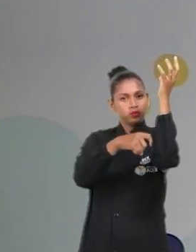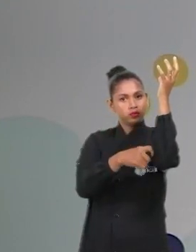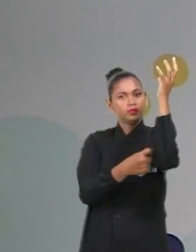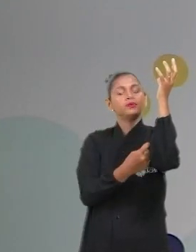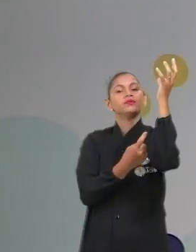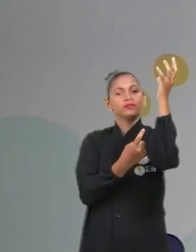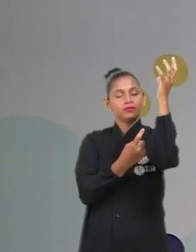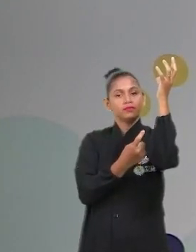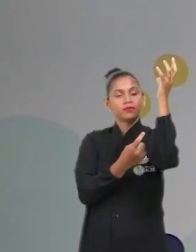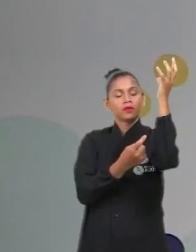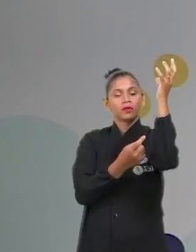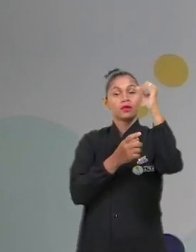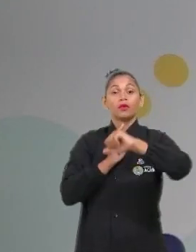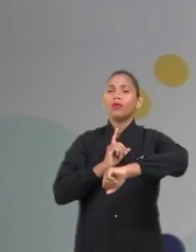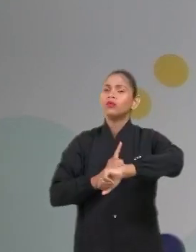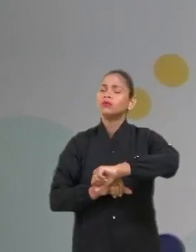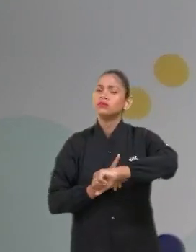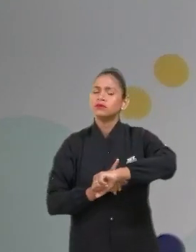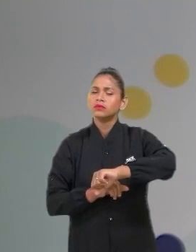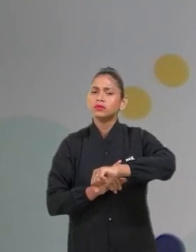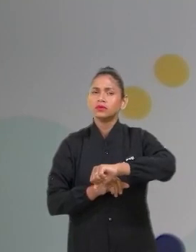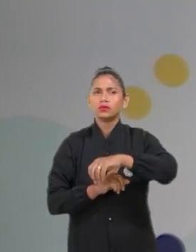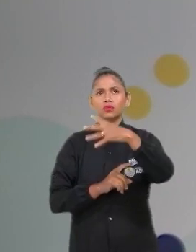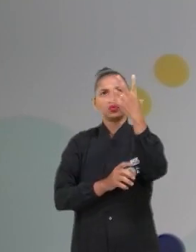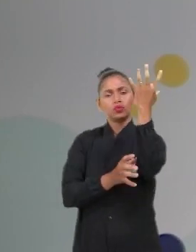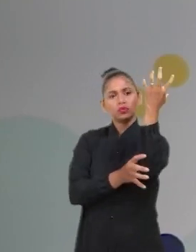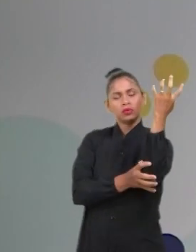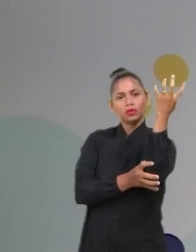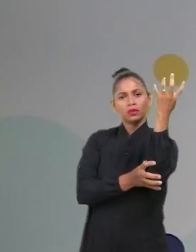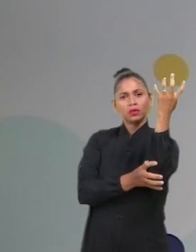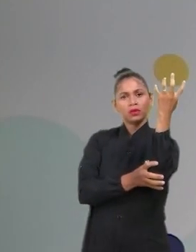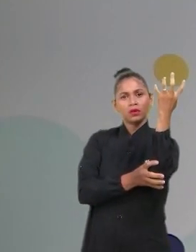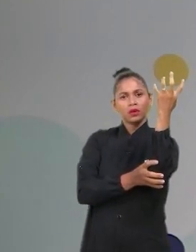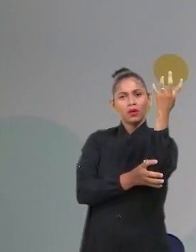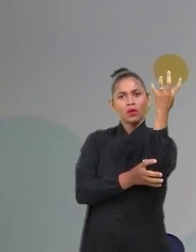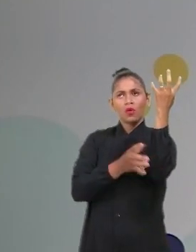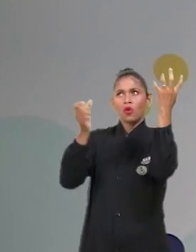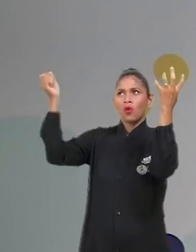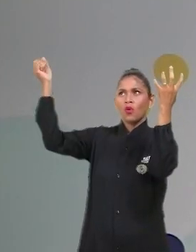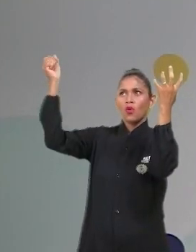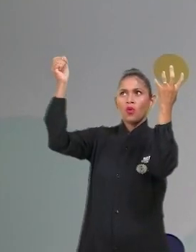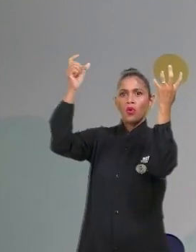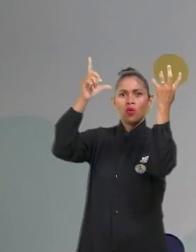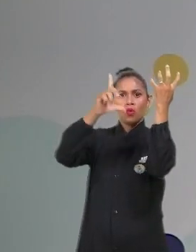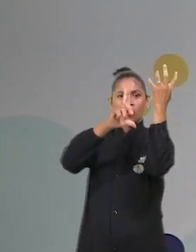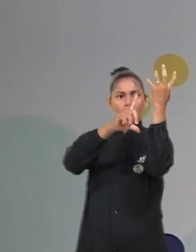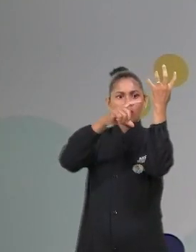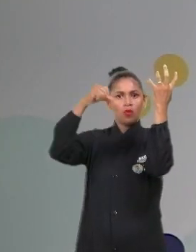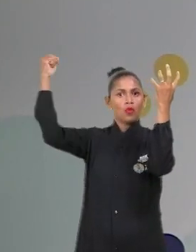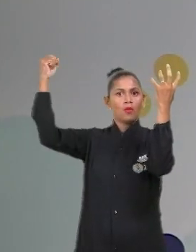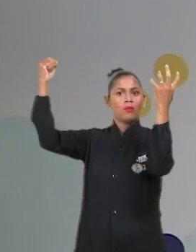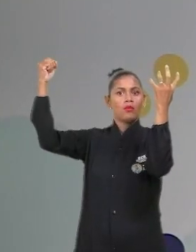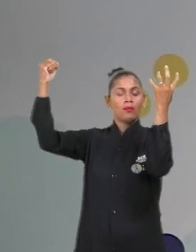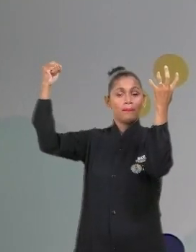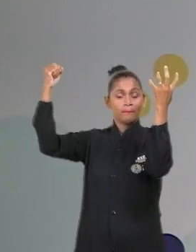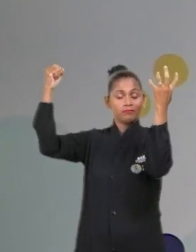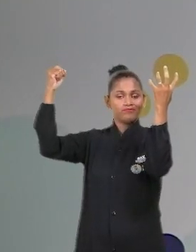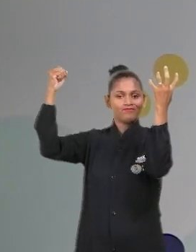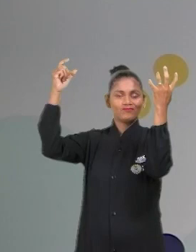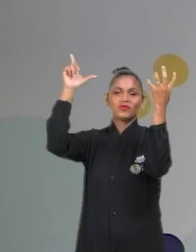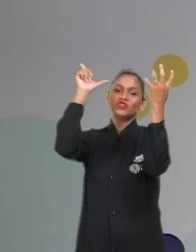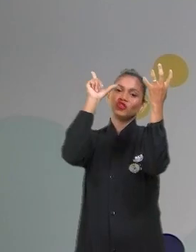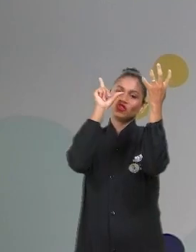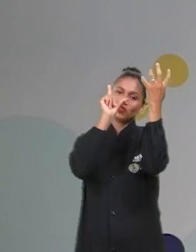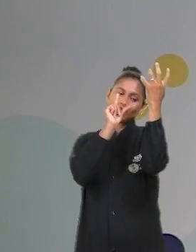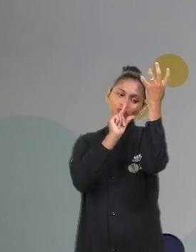a planta deixa de receber essa luz, ela então diminui a sua taxa fotossintética.